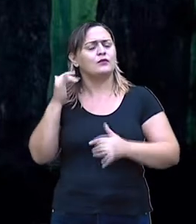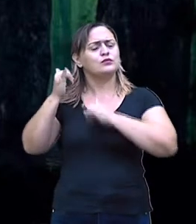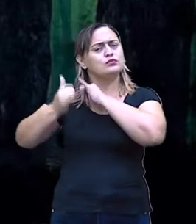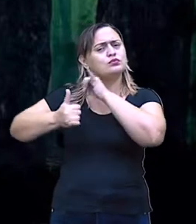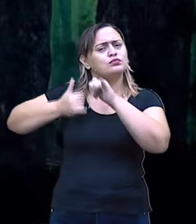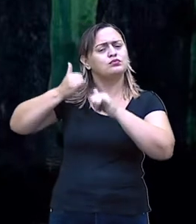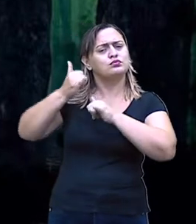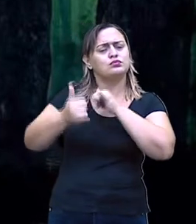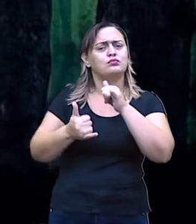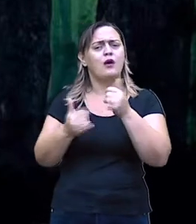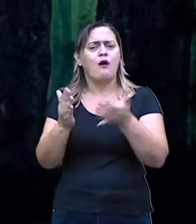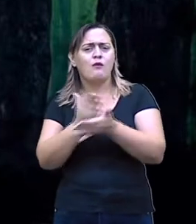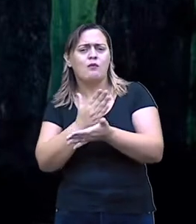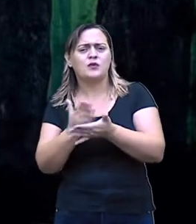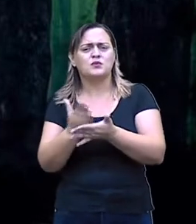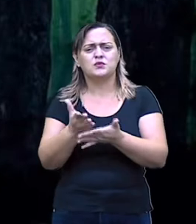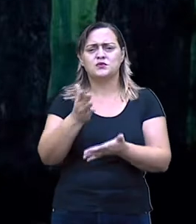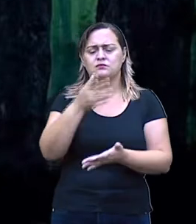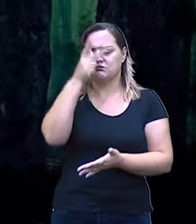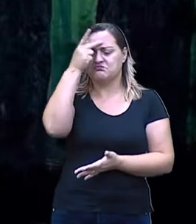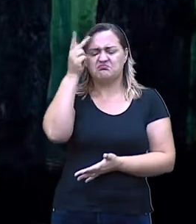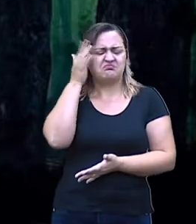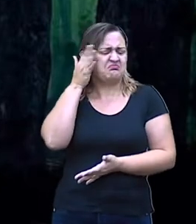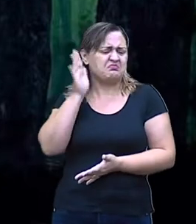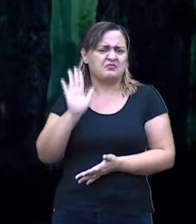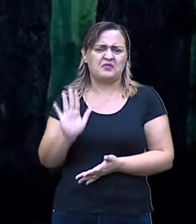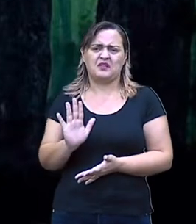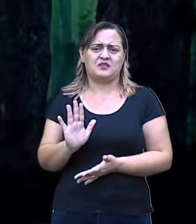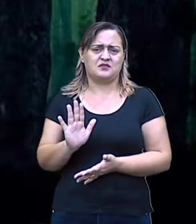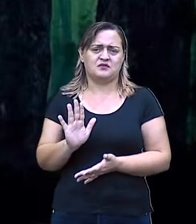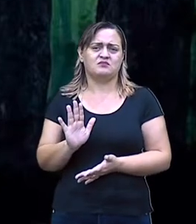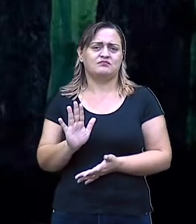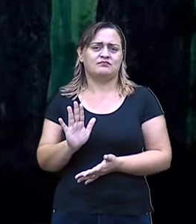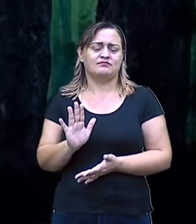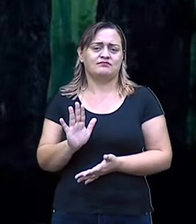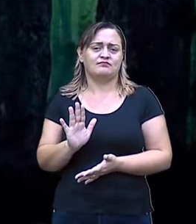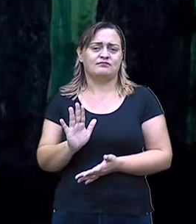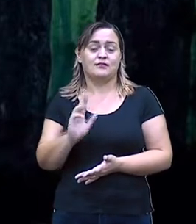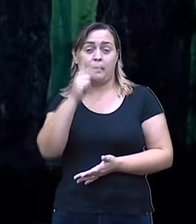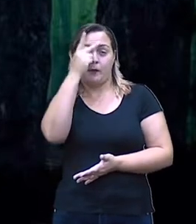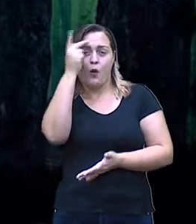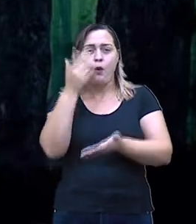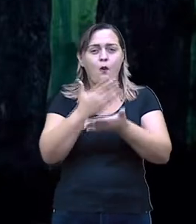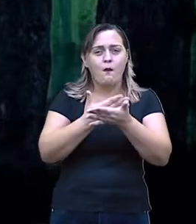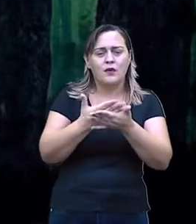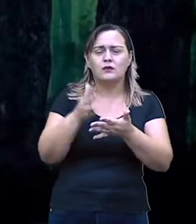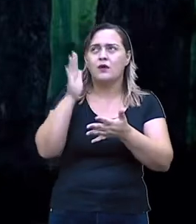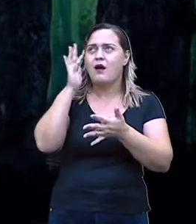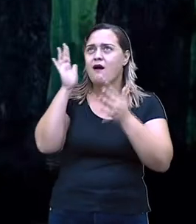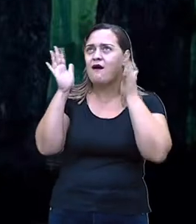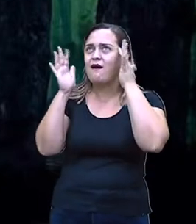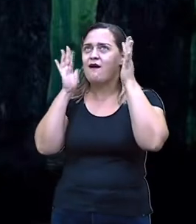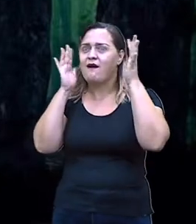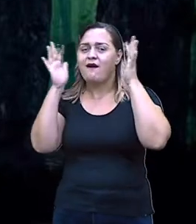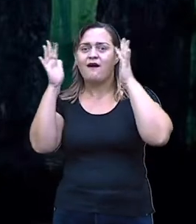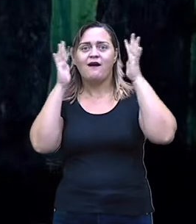incompreendidas. Regadas aí por muita imaginação, né? Além disso,